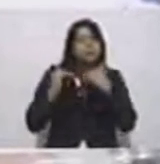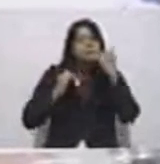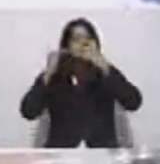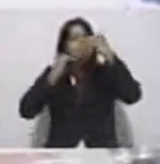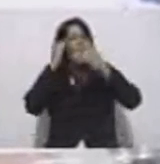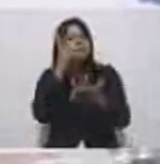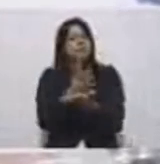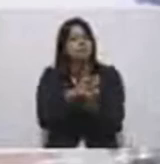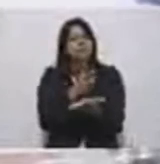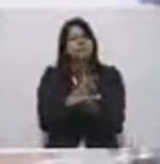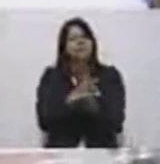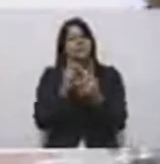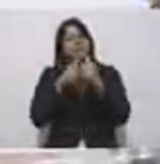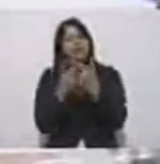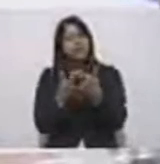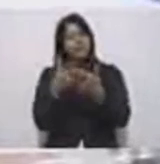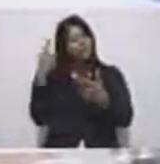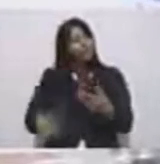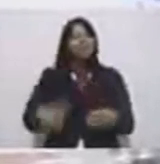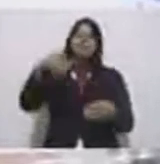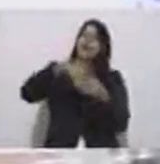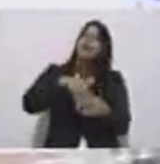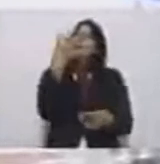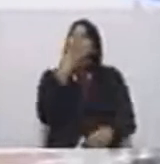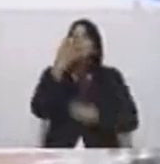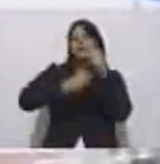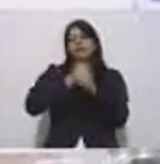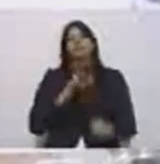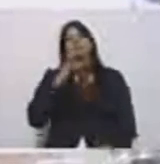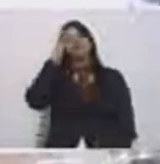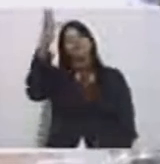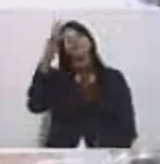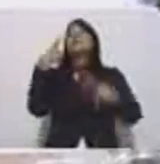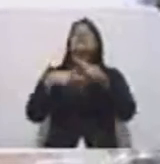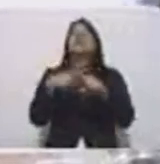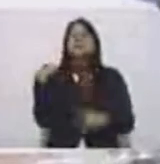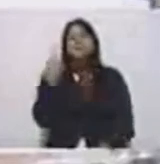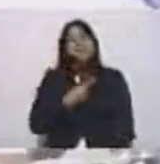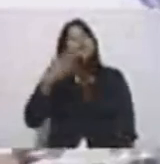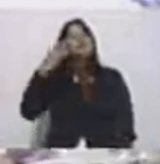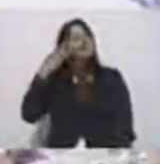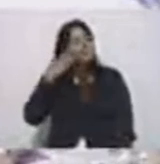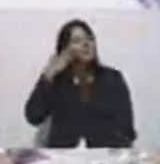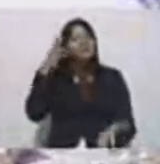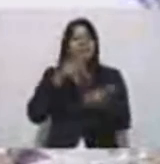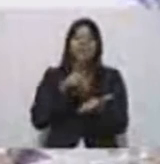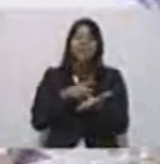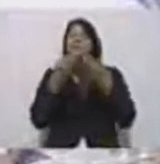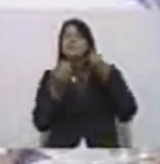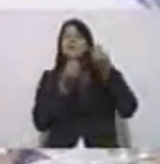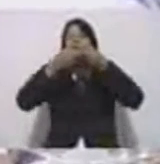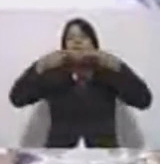a possibilidade de uma reeleição daqui a quatro anos. Porque nós sabemos que se continuar como estão as coisas,